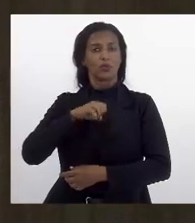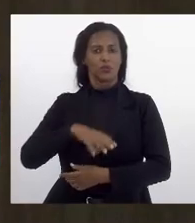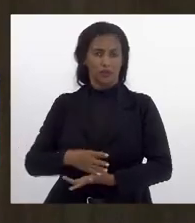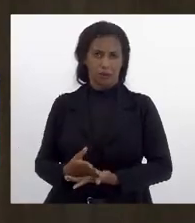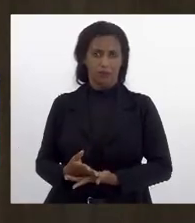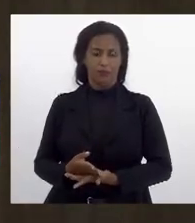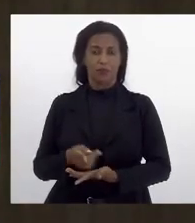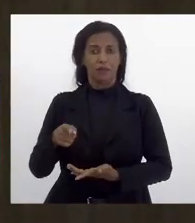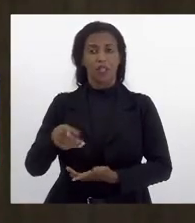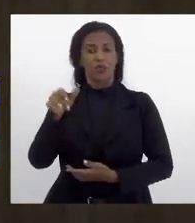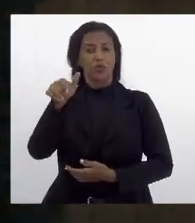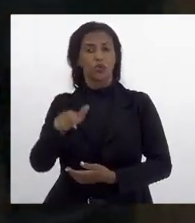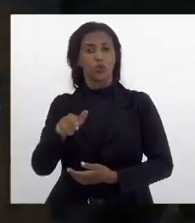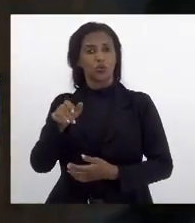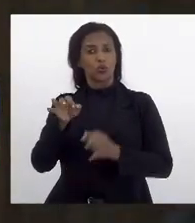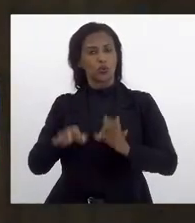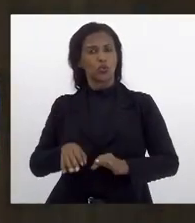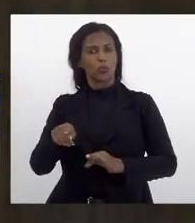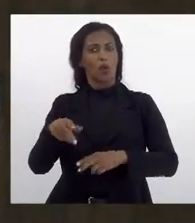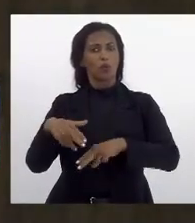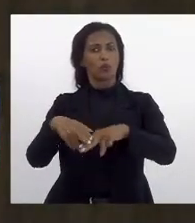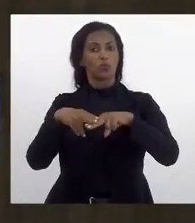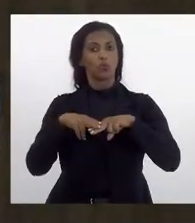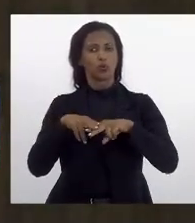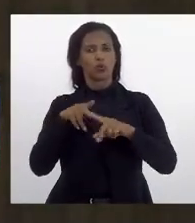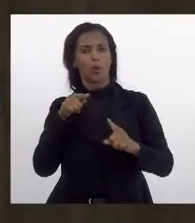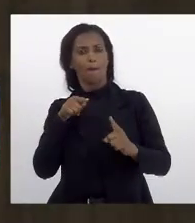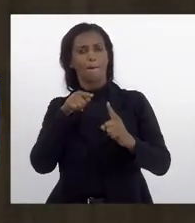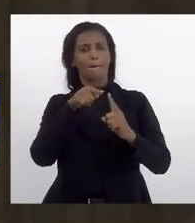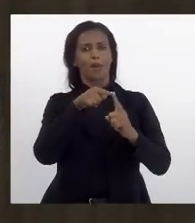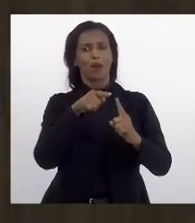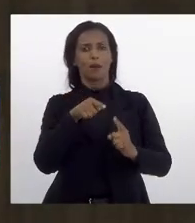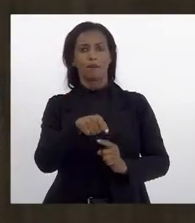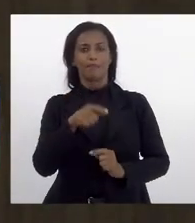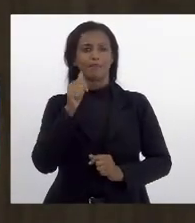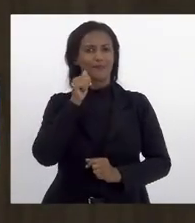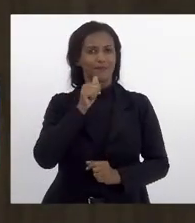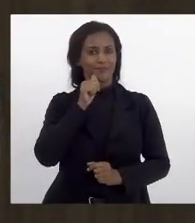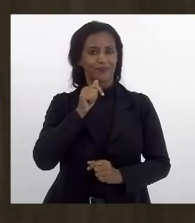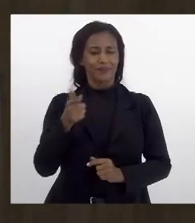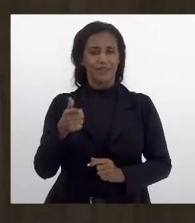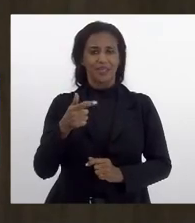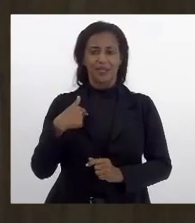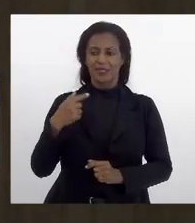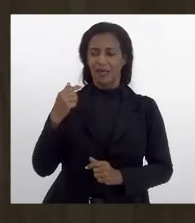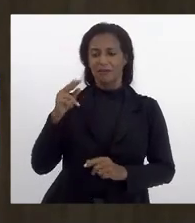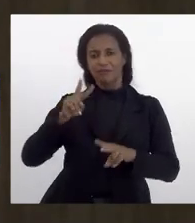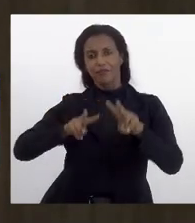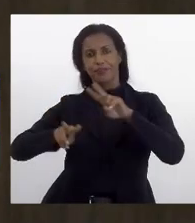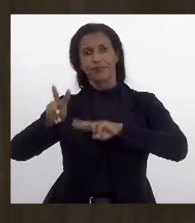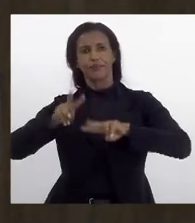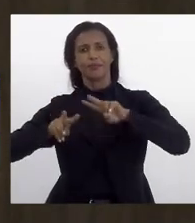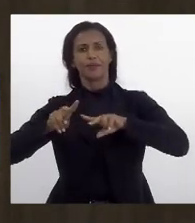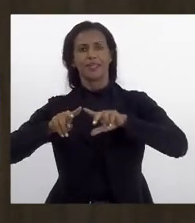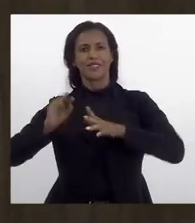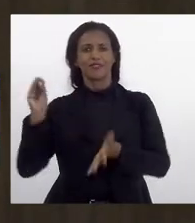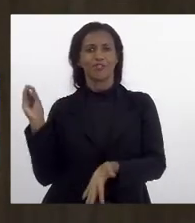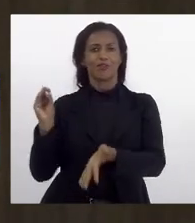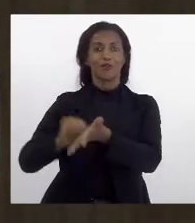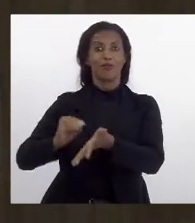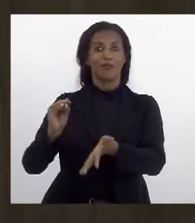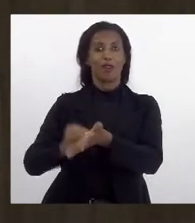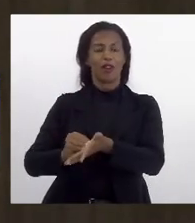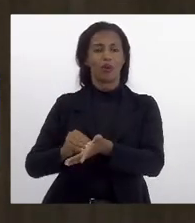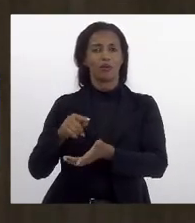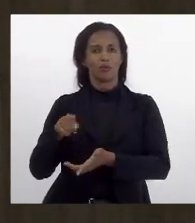e justamente esse é um dos motivos apontados pelas meninas na perspectiva de evasão faz-me